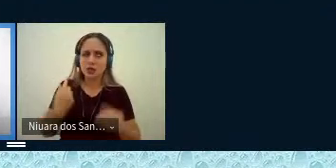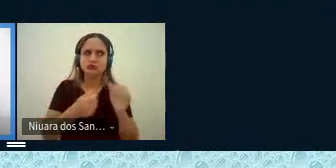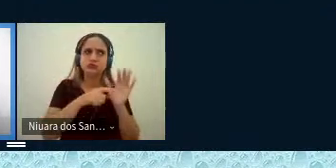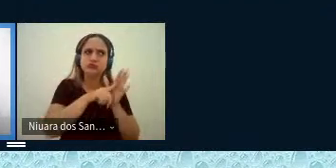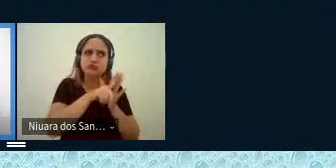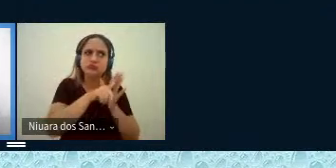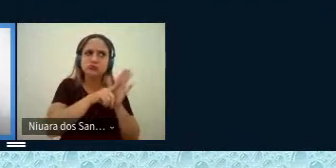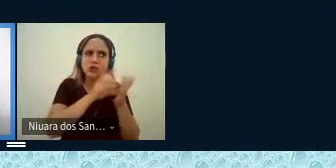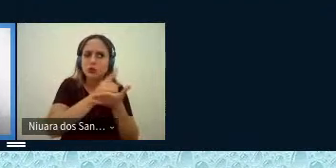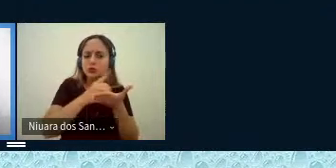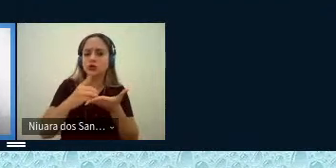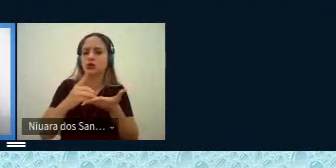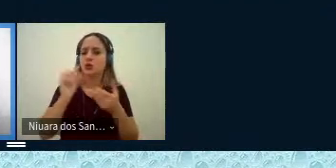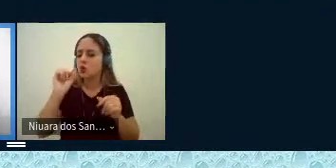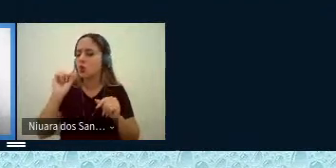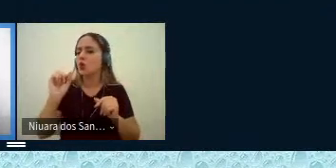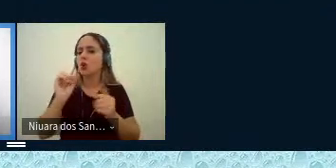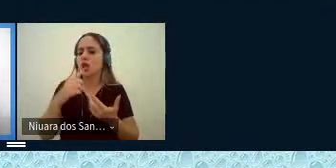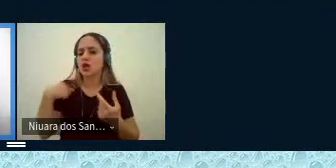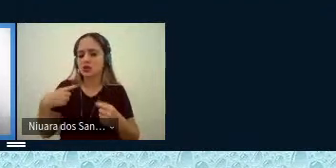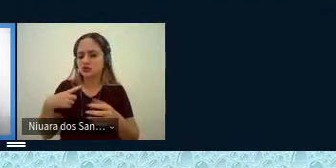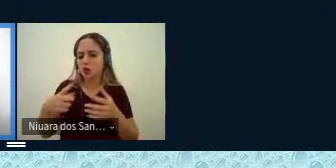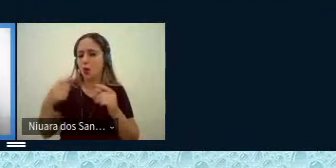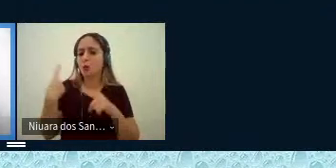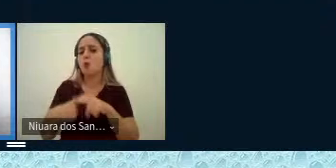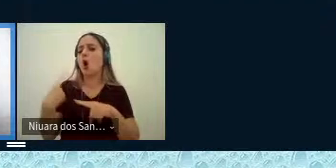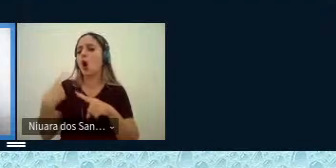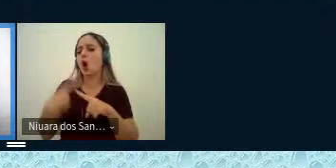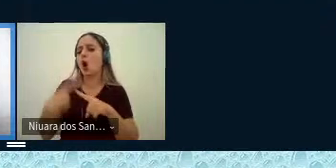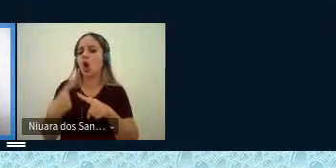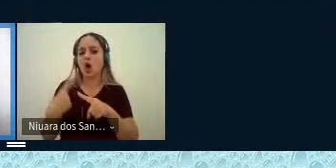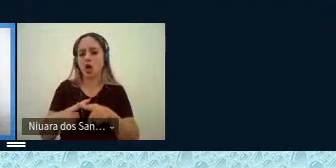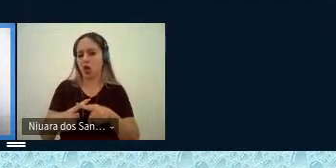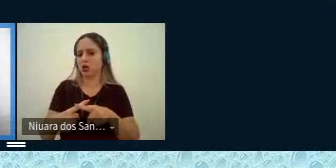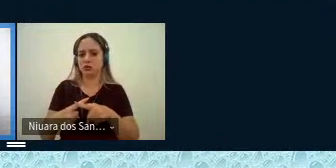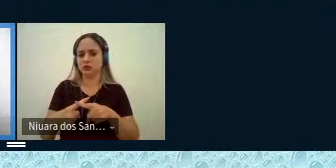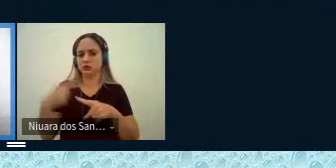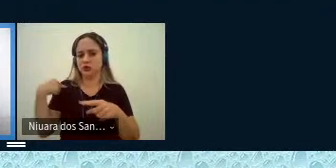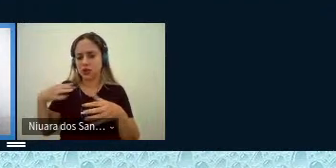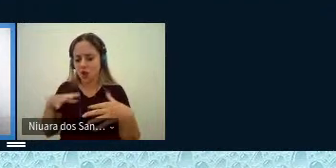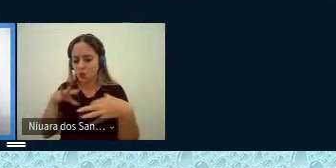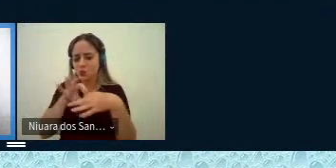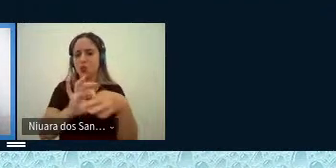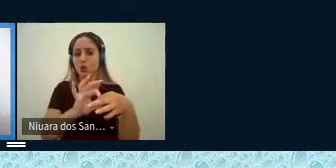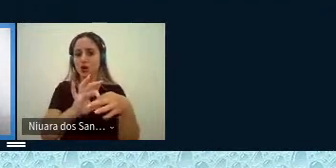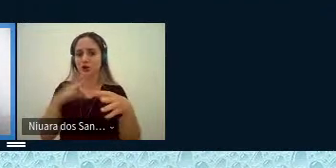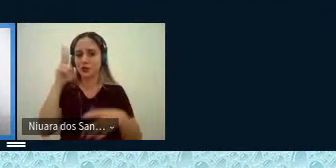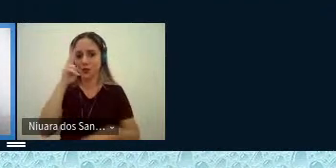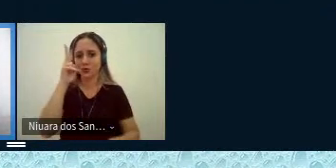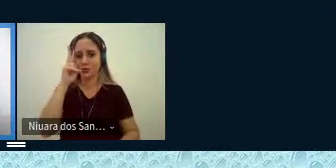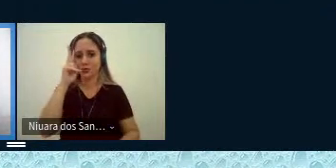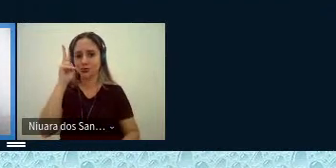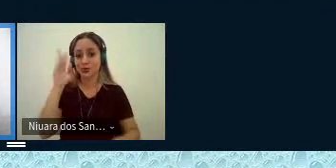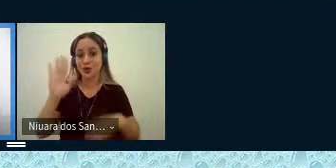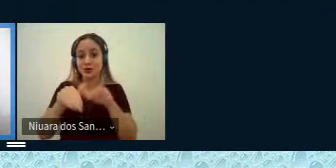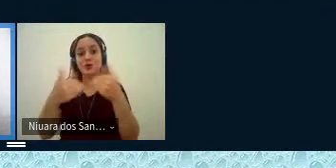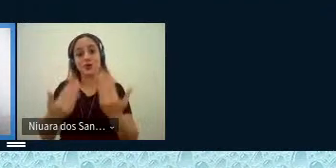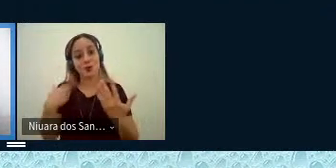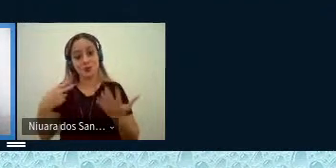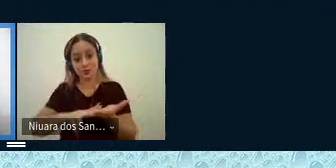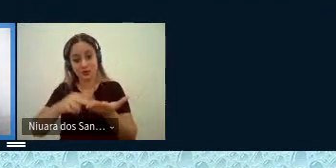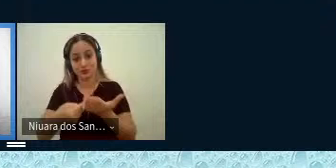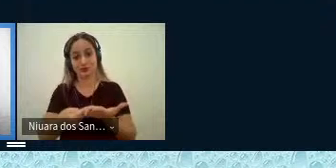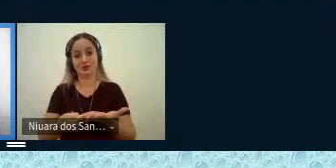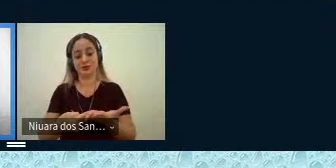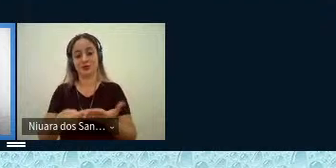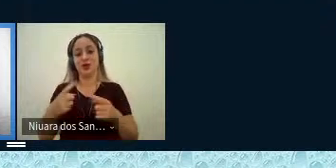para saber se tinha alguma razão de eu ter me conectado com as histórias enquanto ato tradutório, não